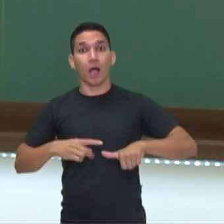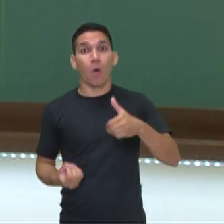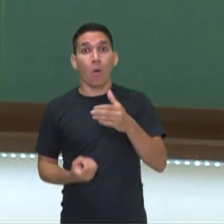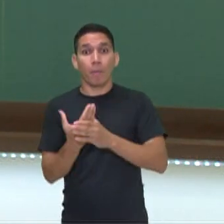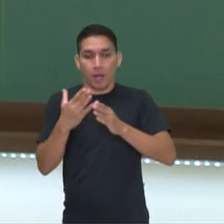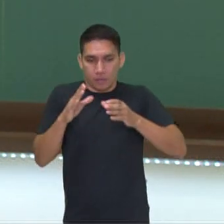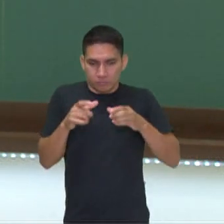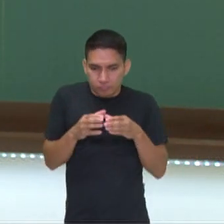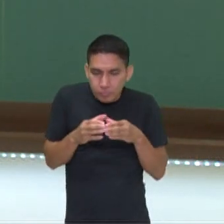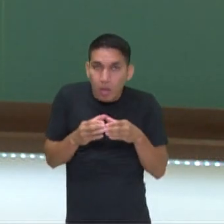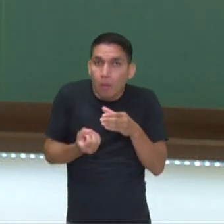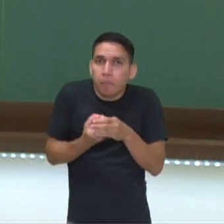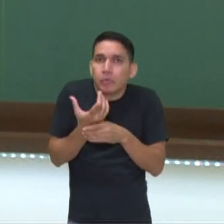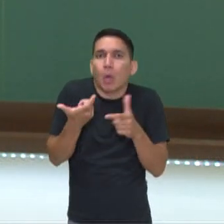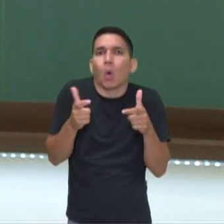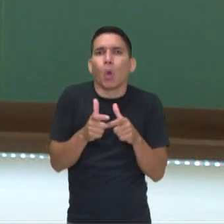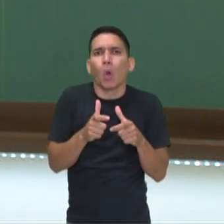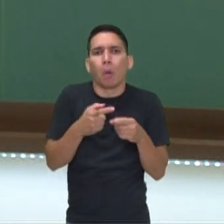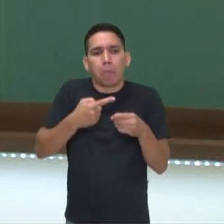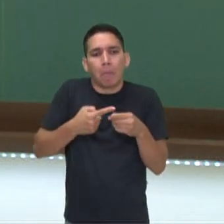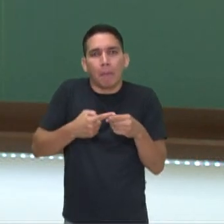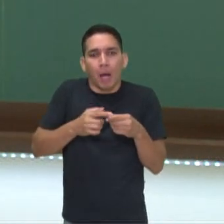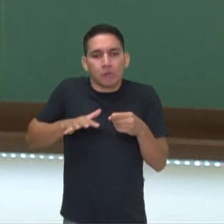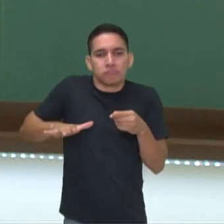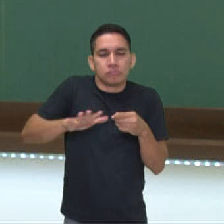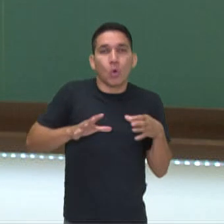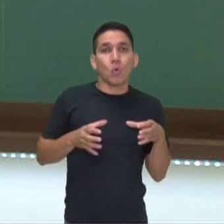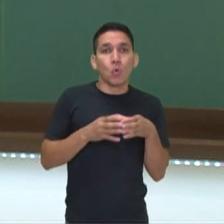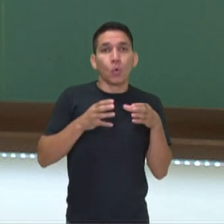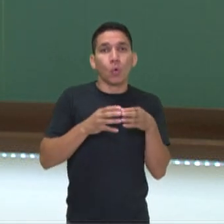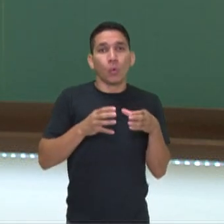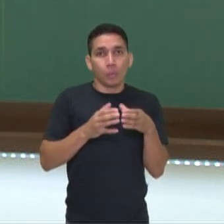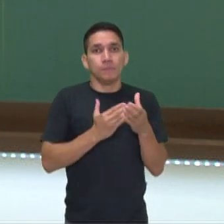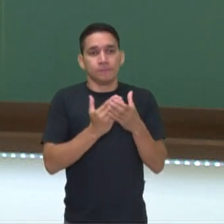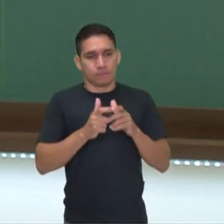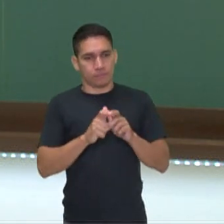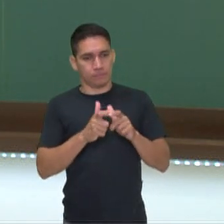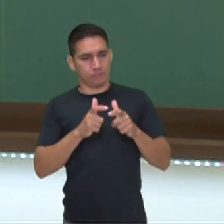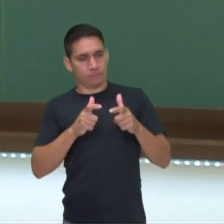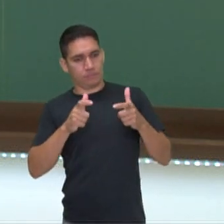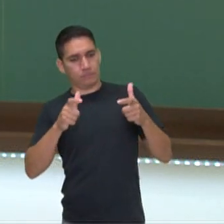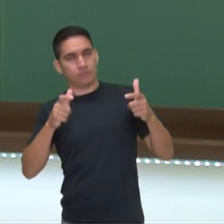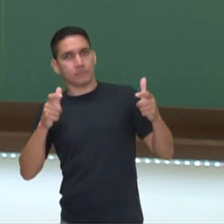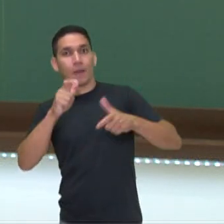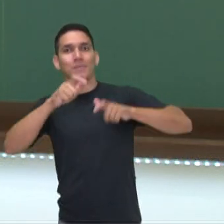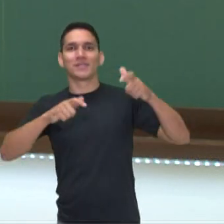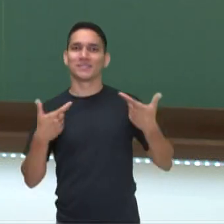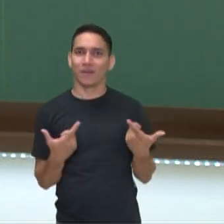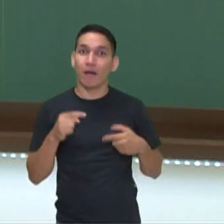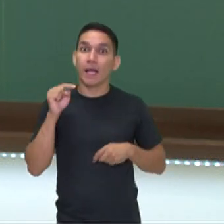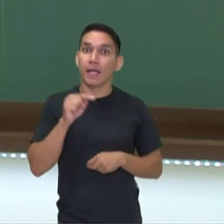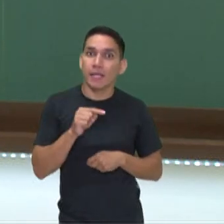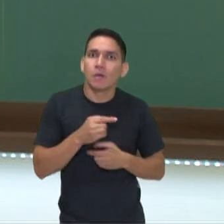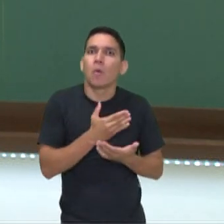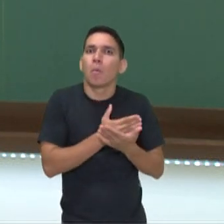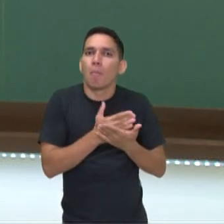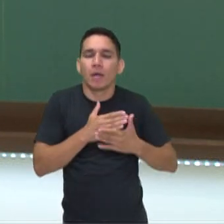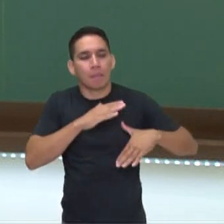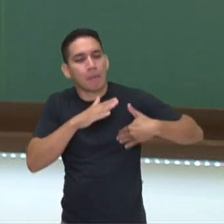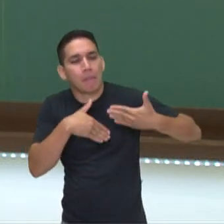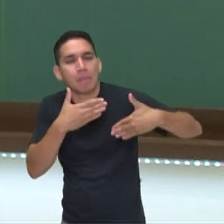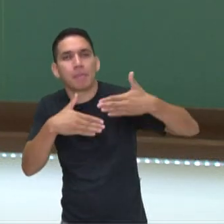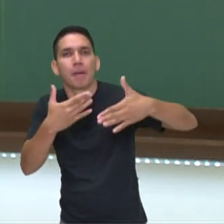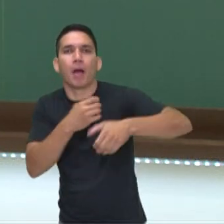povoados, pequenas áreas que começam a concentrar um número maior de pessoas. E isso se intensifica ao longo do